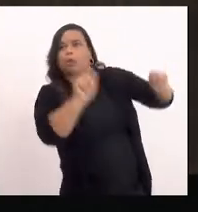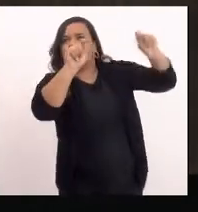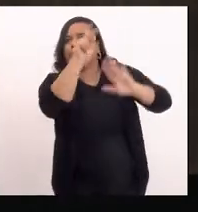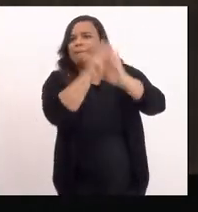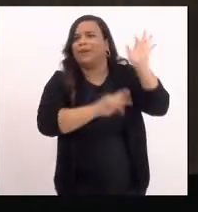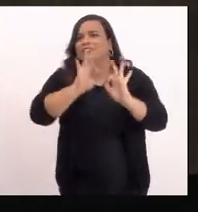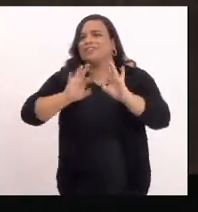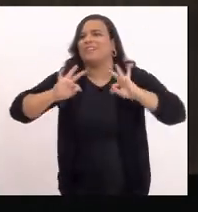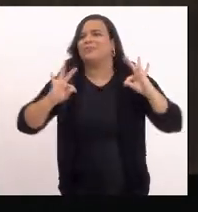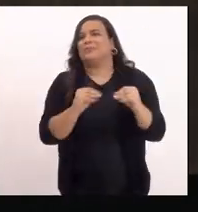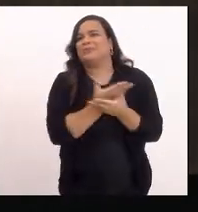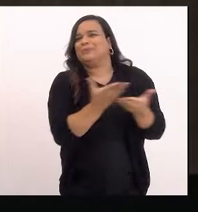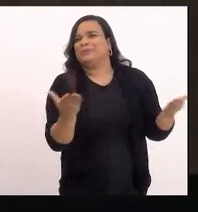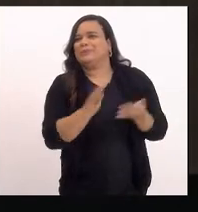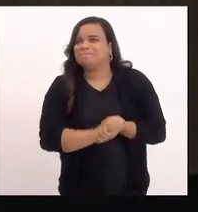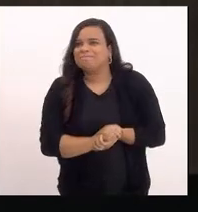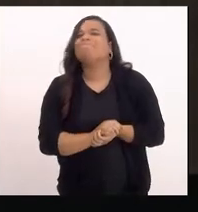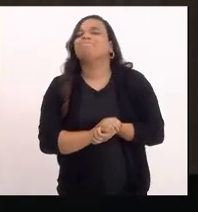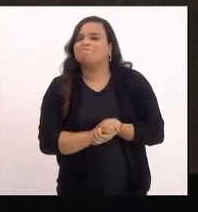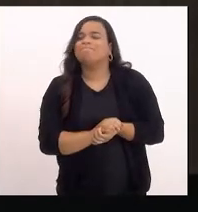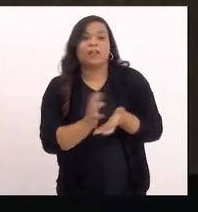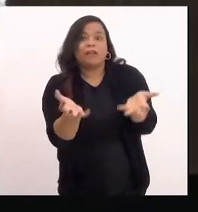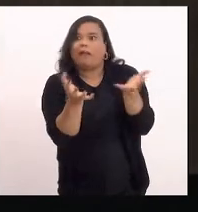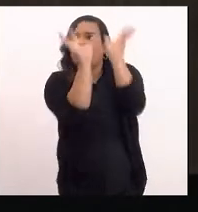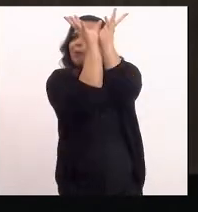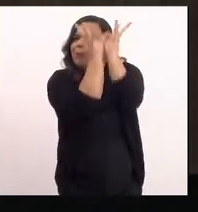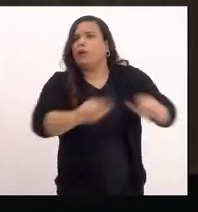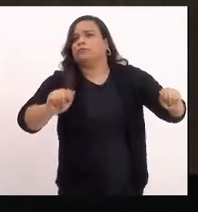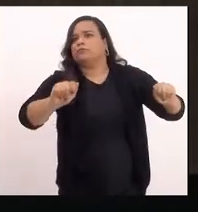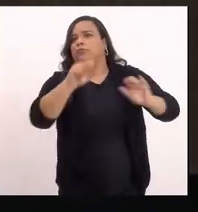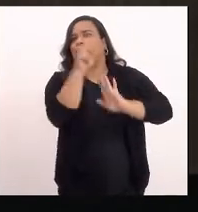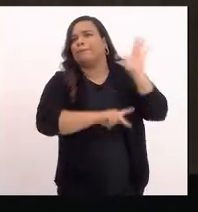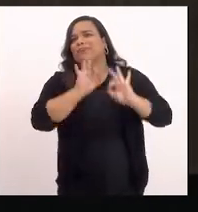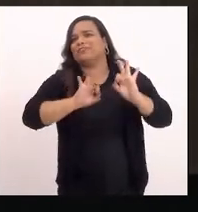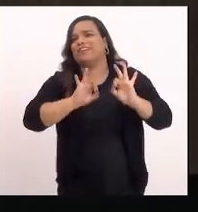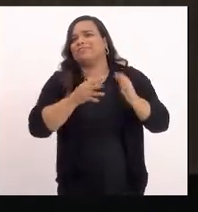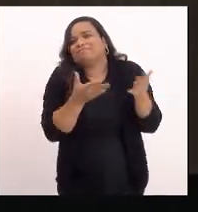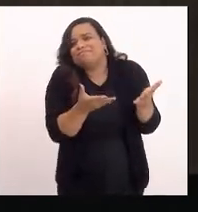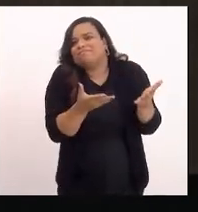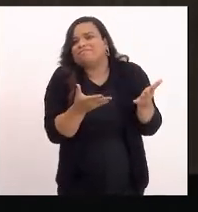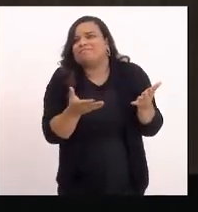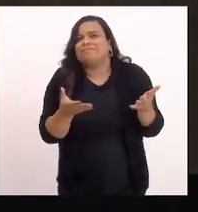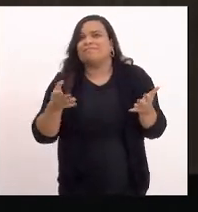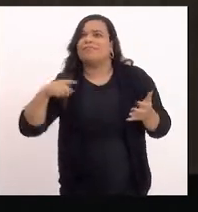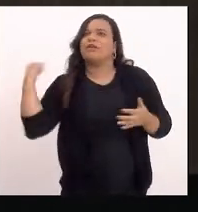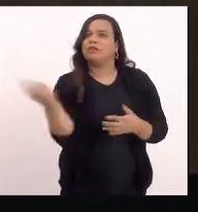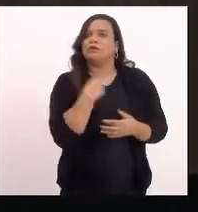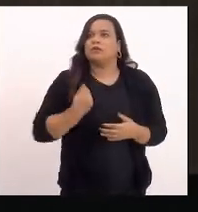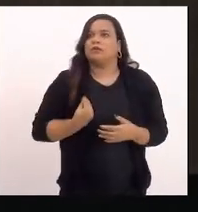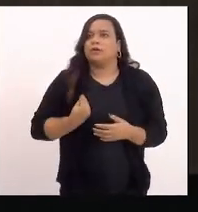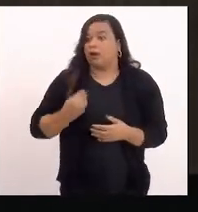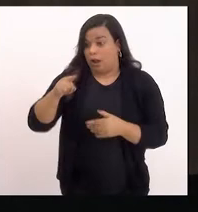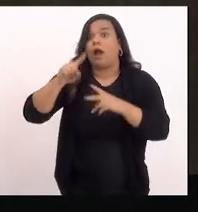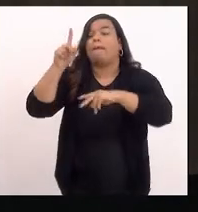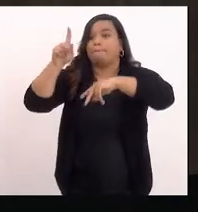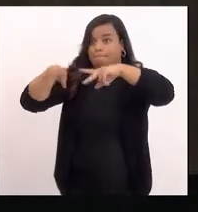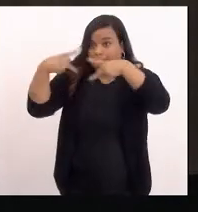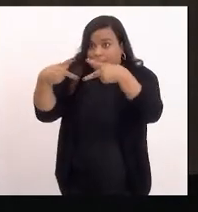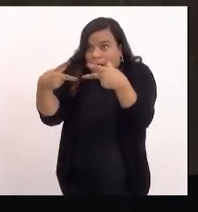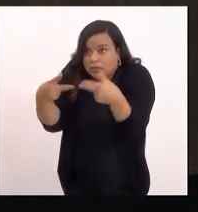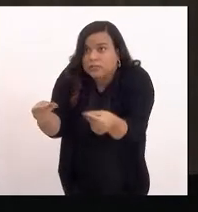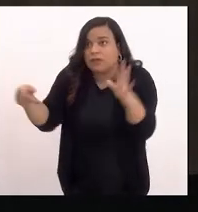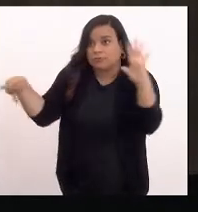inteiro. Ele simplesmente quer extinguir o projeto inteiro. No caso dos presentes de Emanjá, é